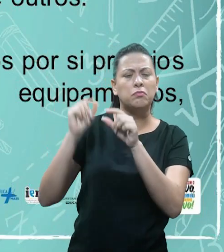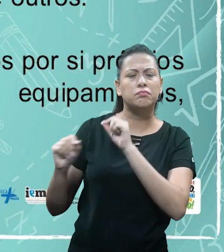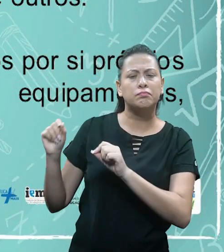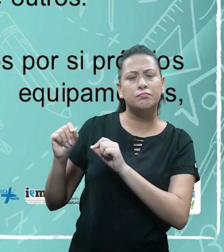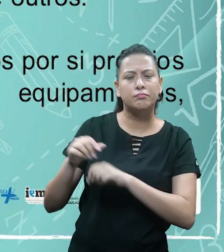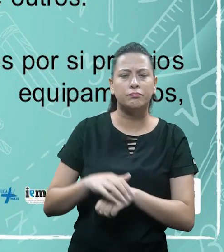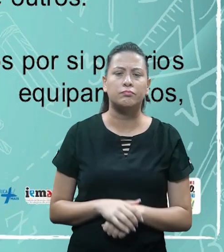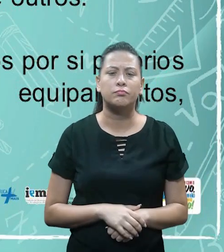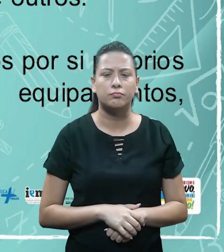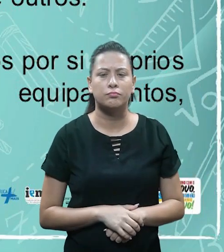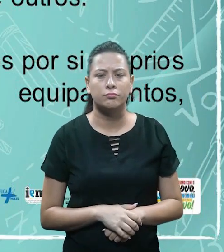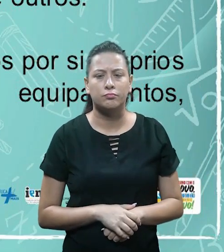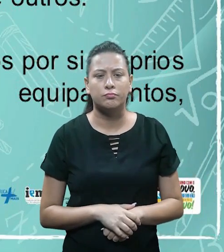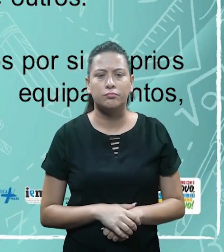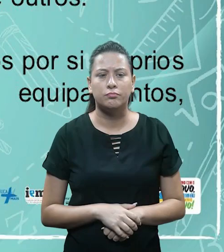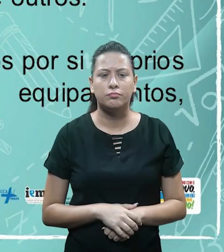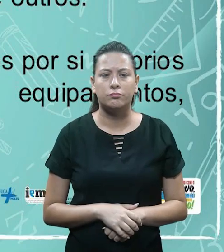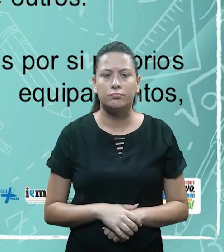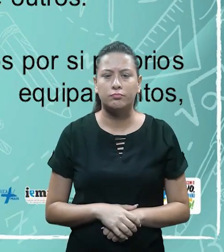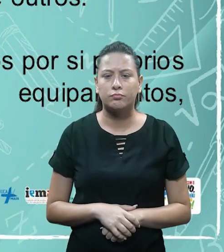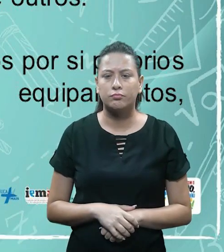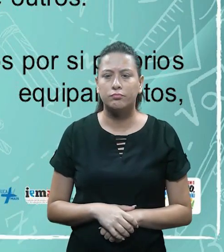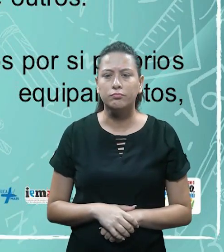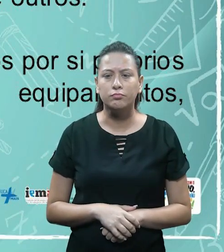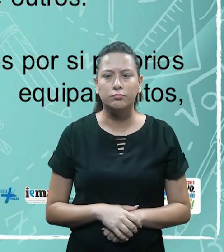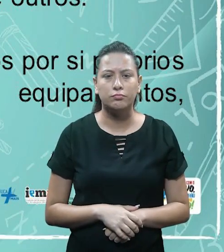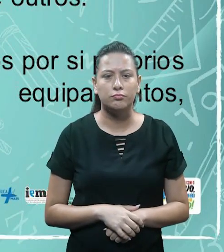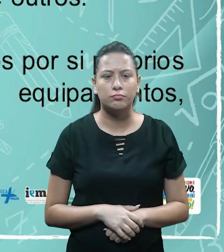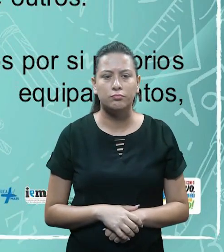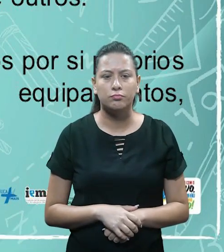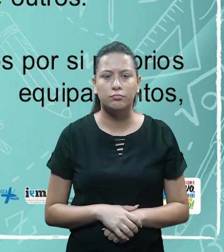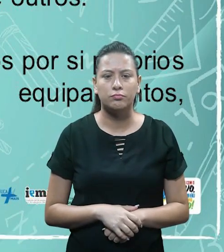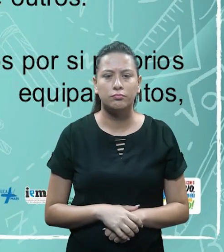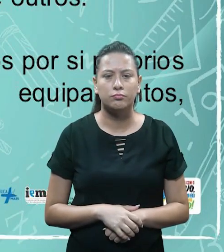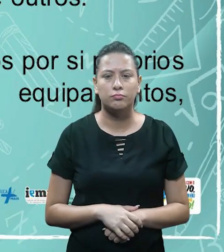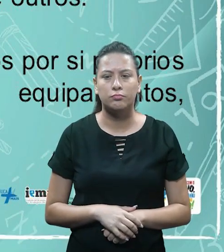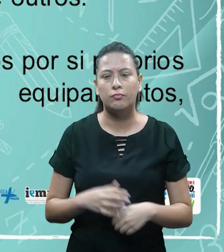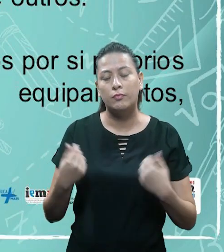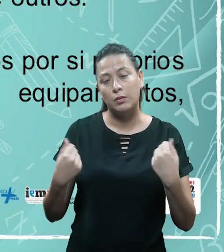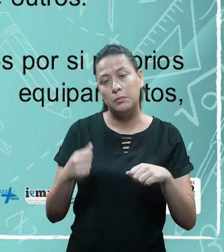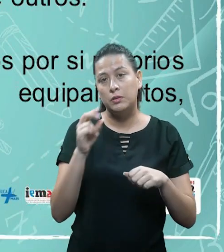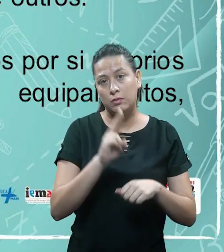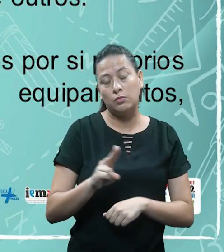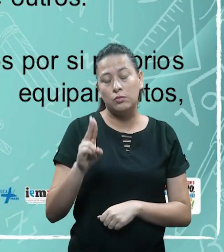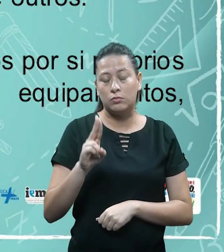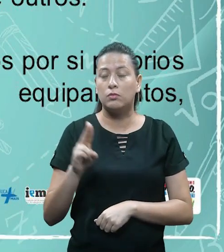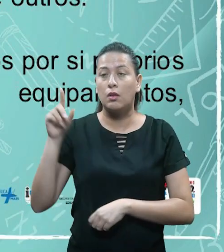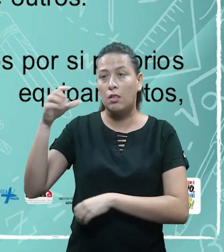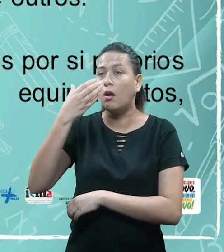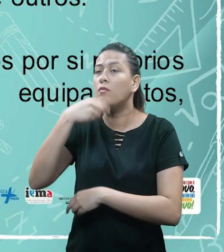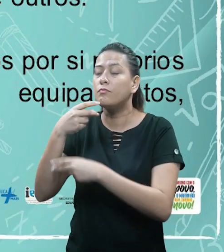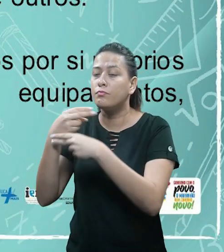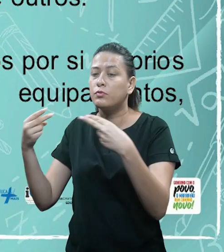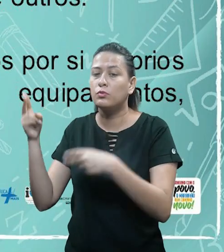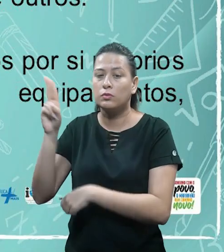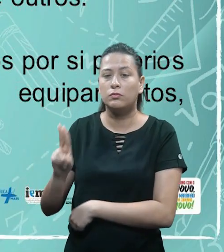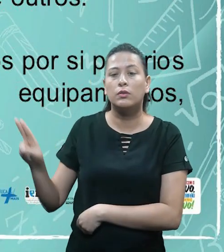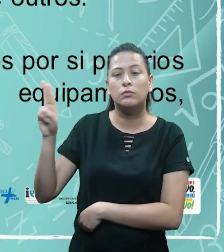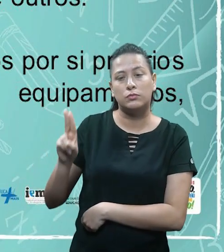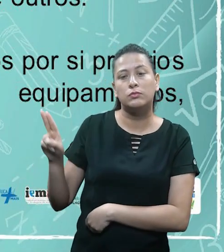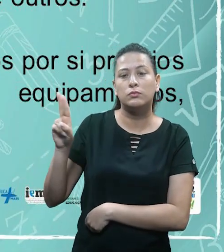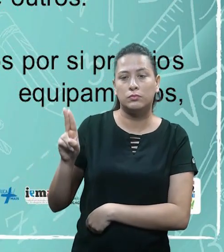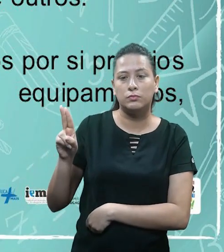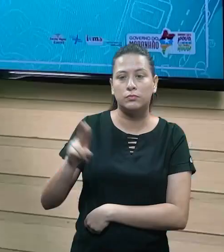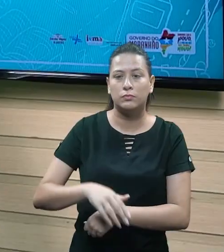o quê, ó? As árvores considerando imóveis, tá? Aqui são as árvores cujo fruto será utilizado para comercialização. Então, aquela empresa de